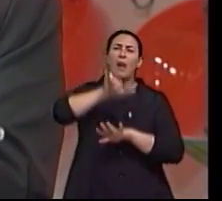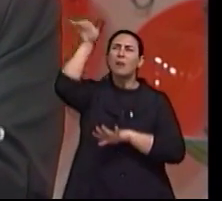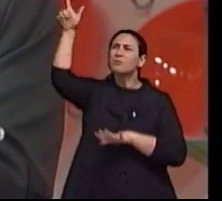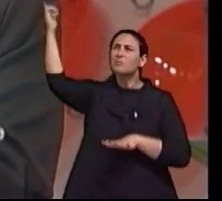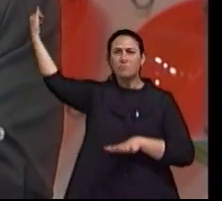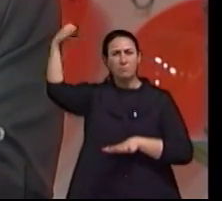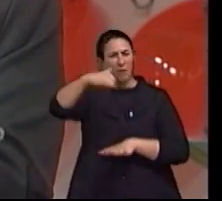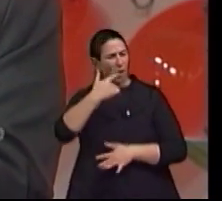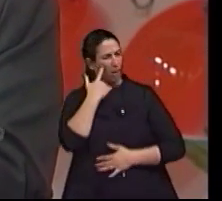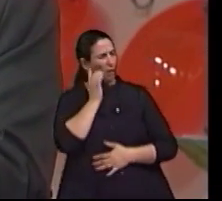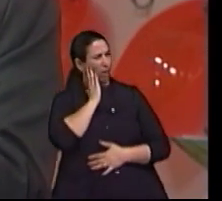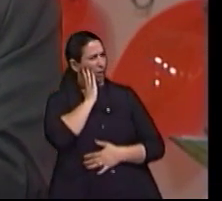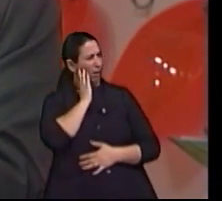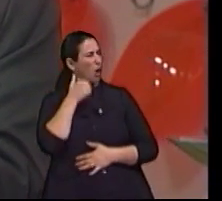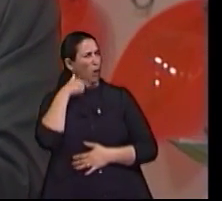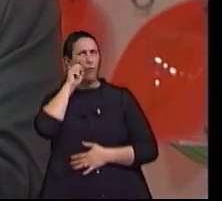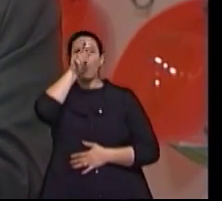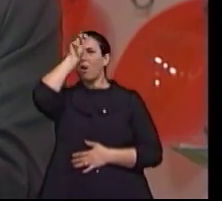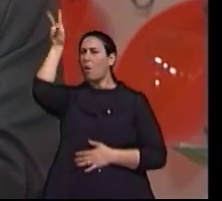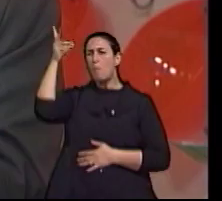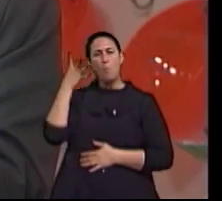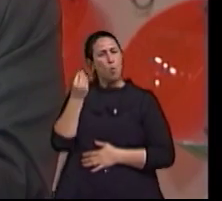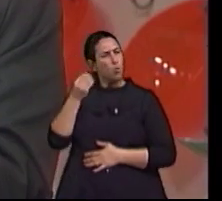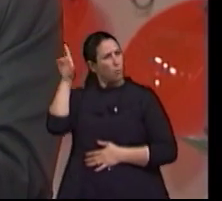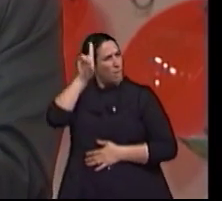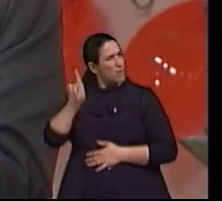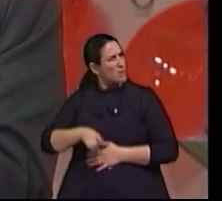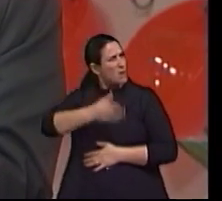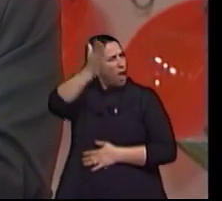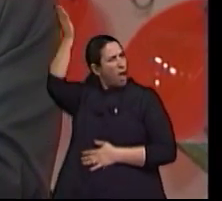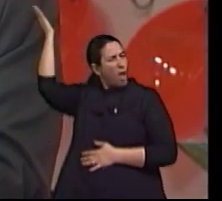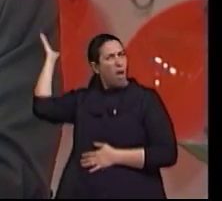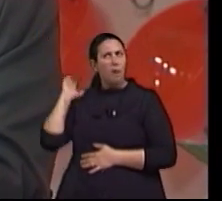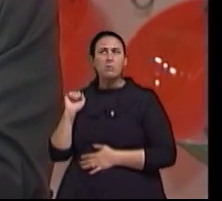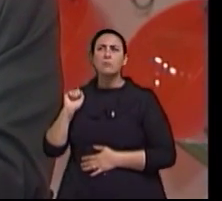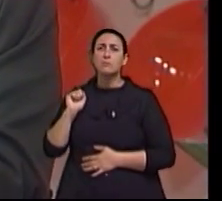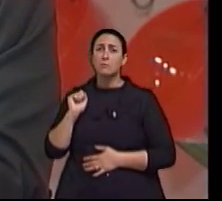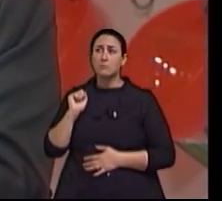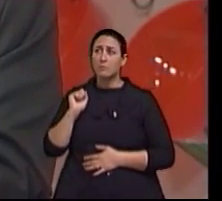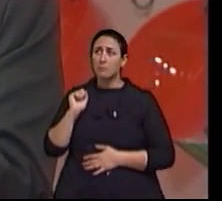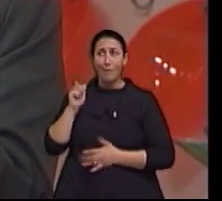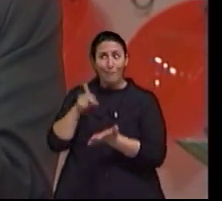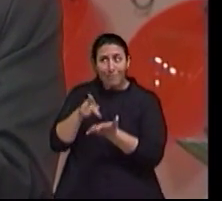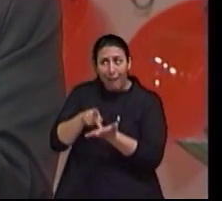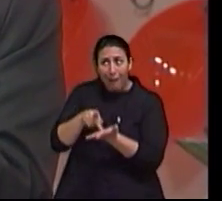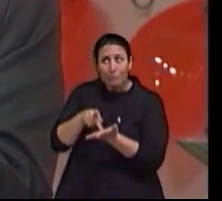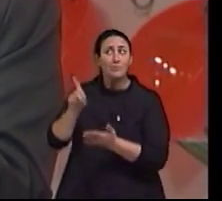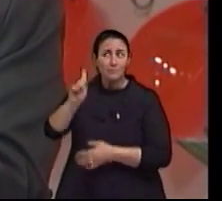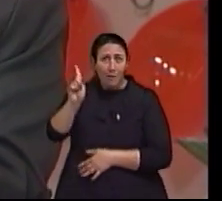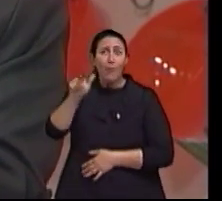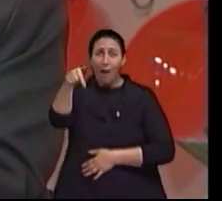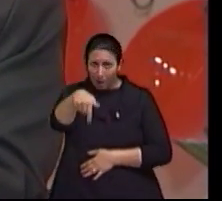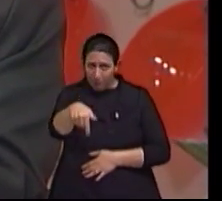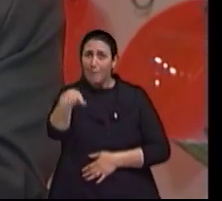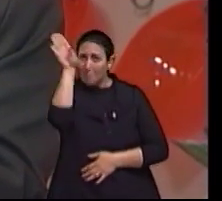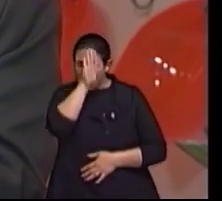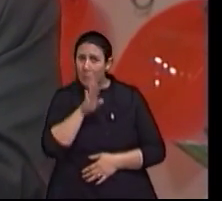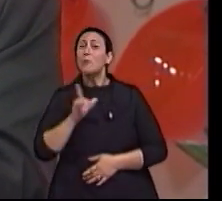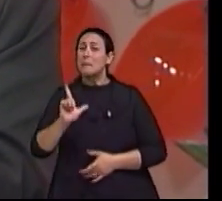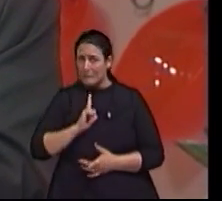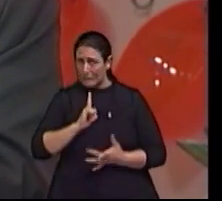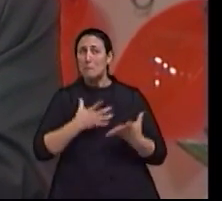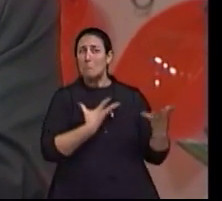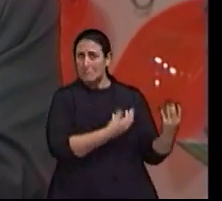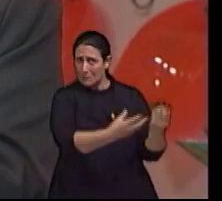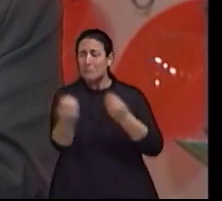como tem pessoa com deficiência lá fora? Eu vi muitos pessoas circulando, etc. Acontece que é o contrário. Nós aqui temos mais dadas condições todas